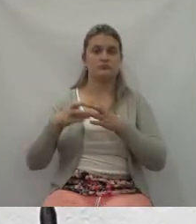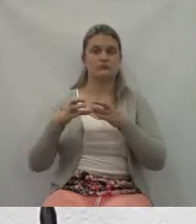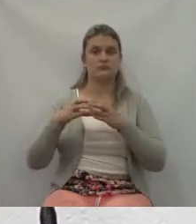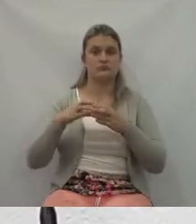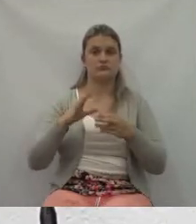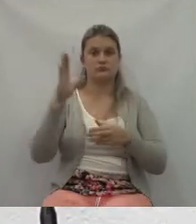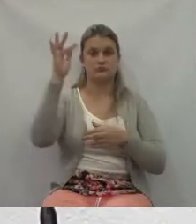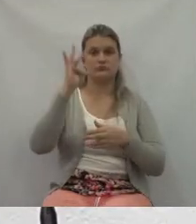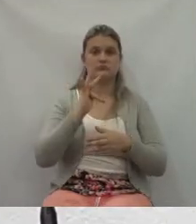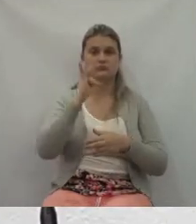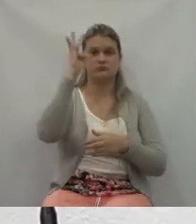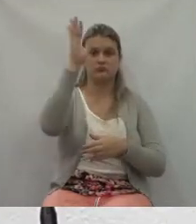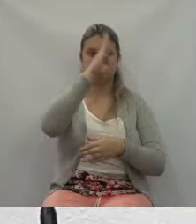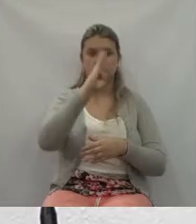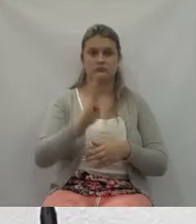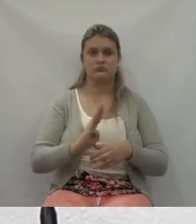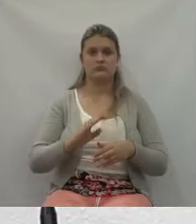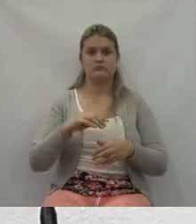dois, três,